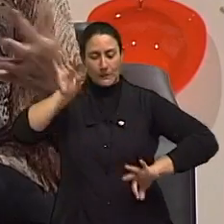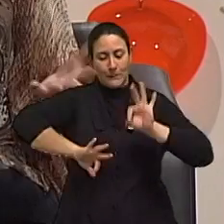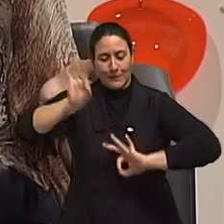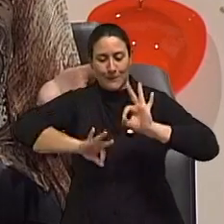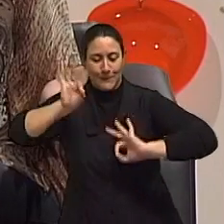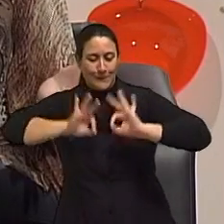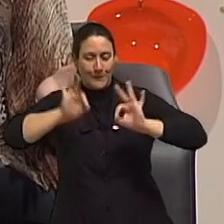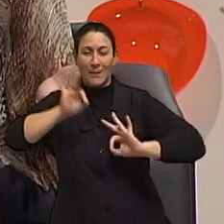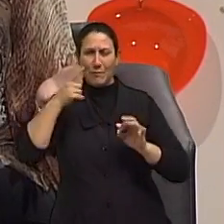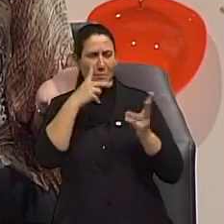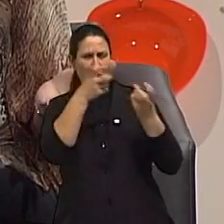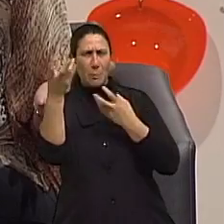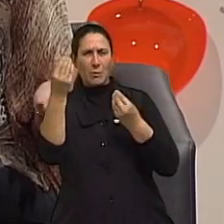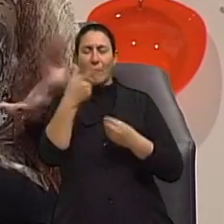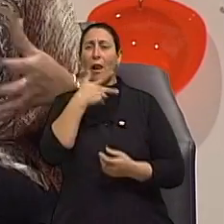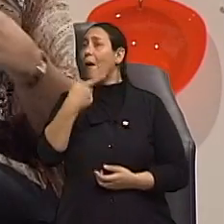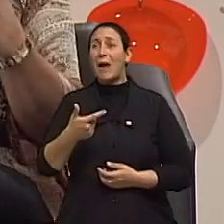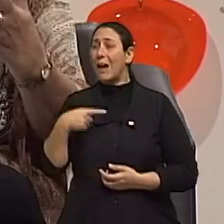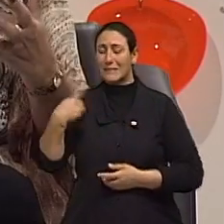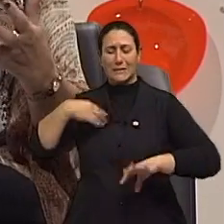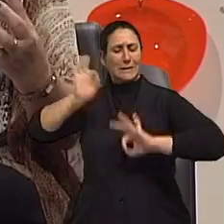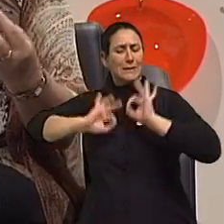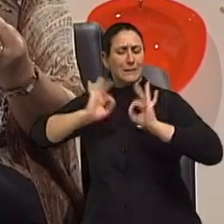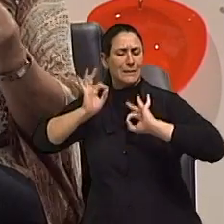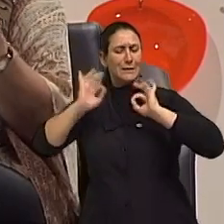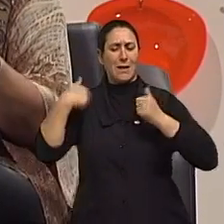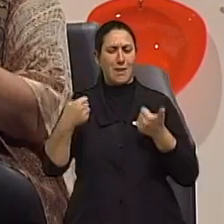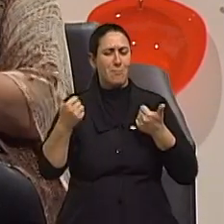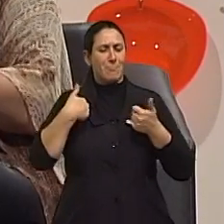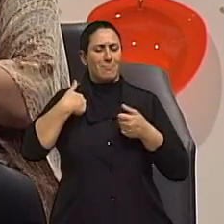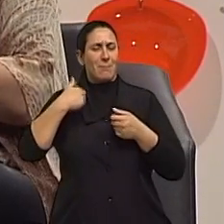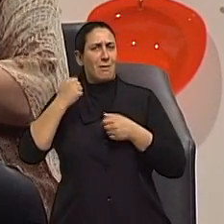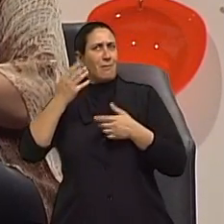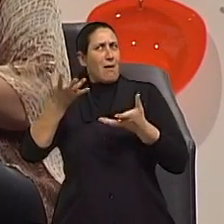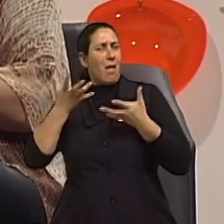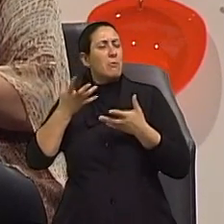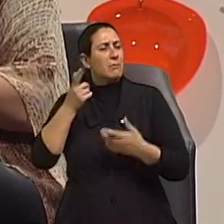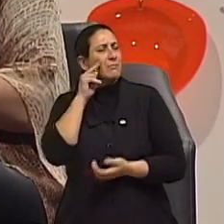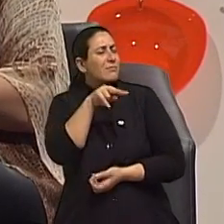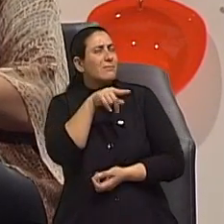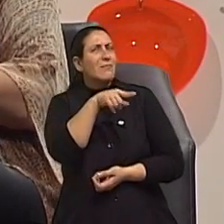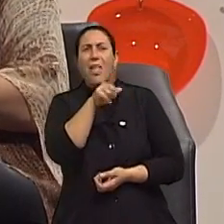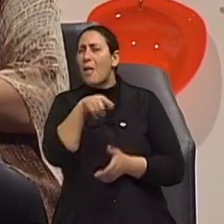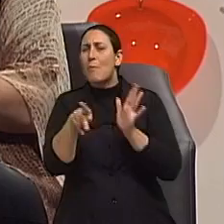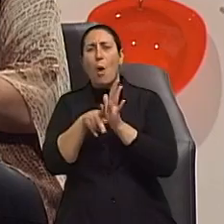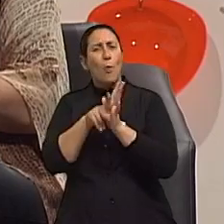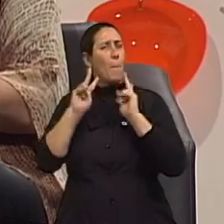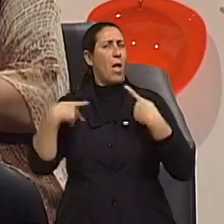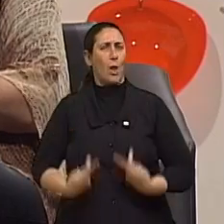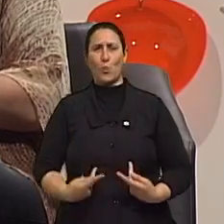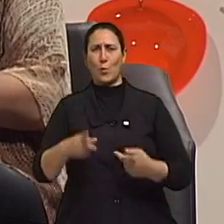muito, gente vê isso, ouve na fala deles, né, se planeja muito, me parece que a gente está falando de uma questão humana aqui, que é da